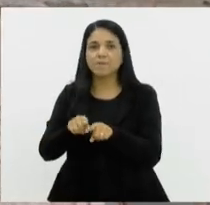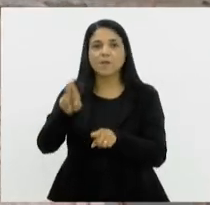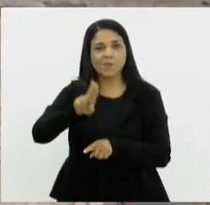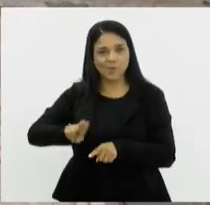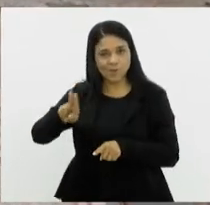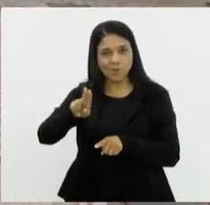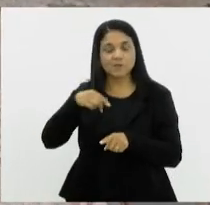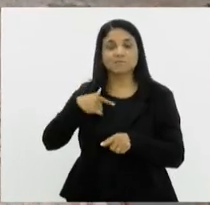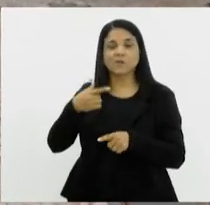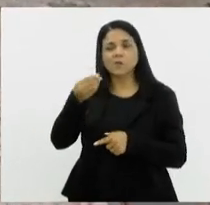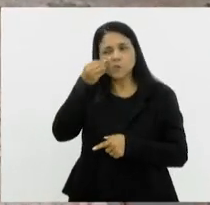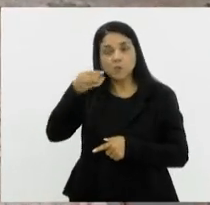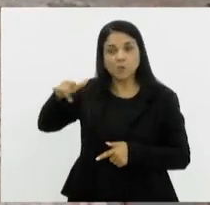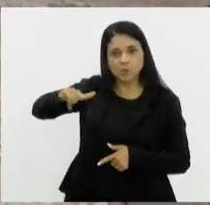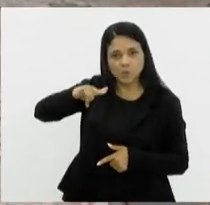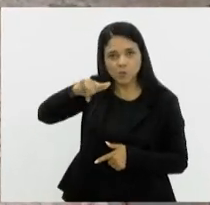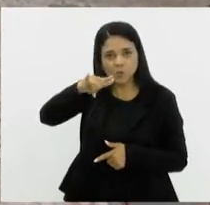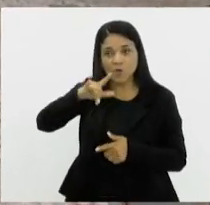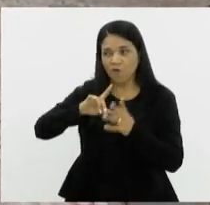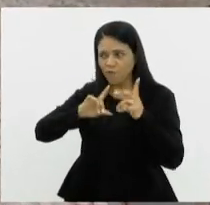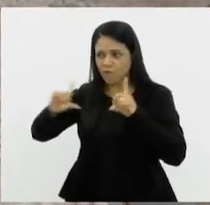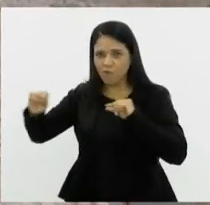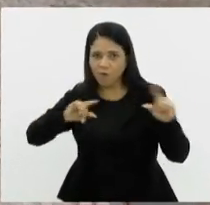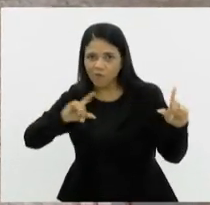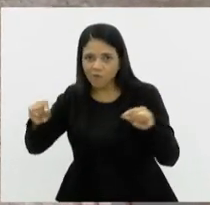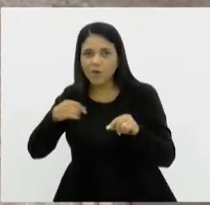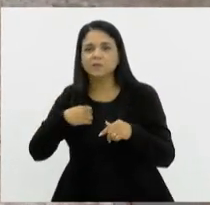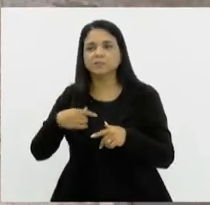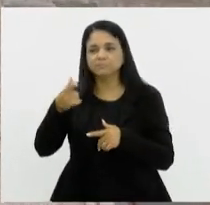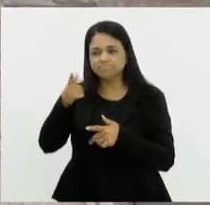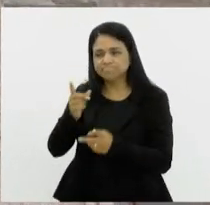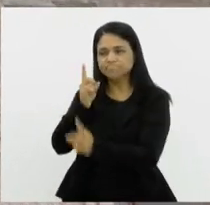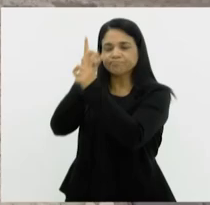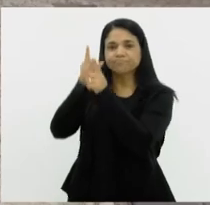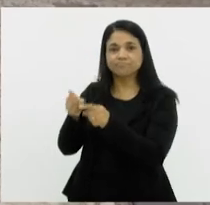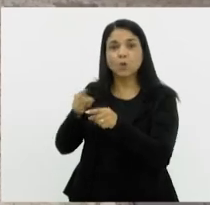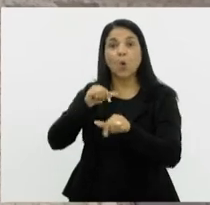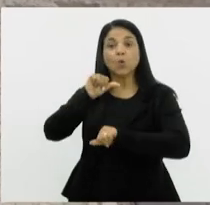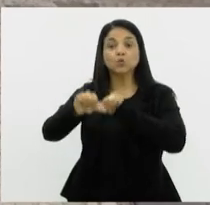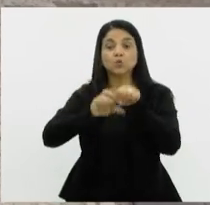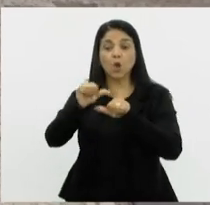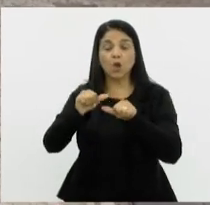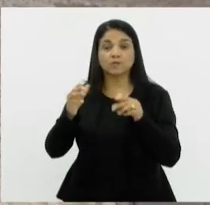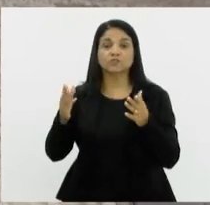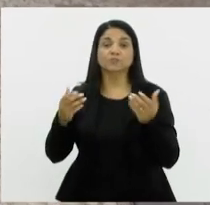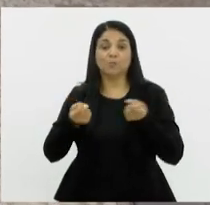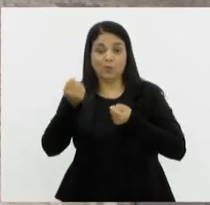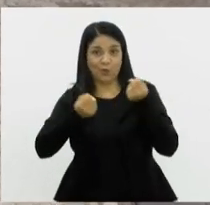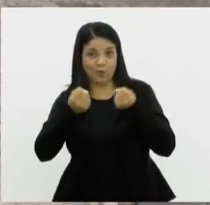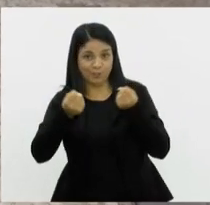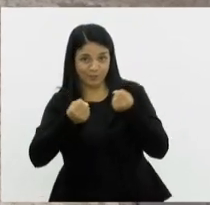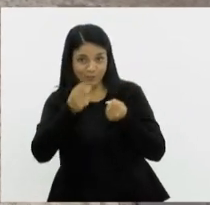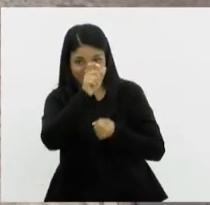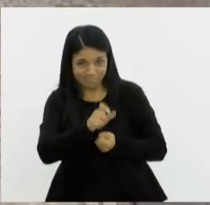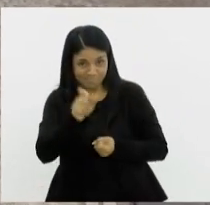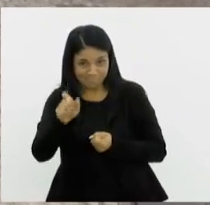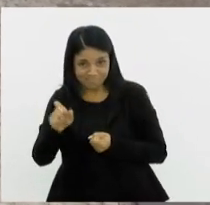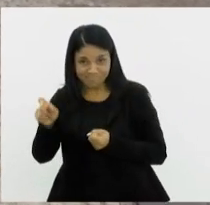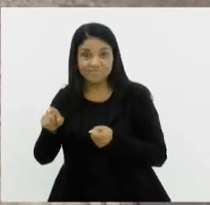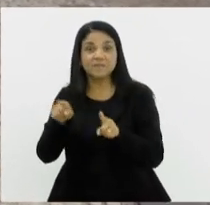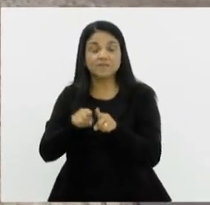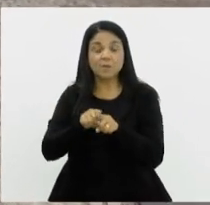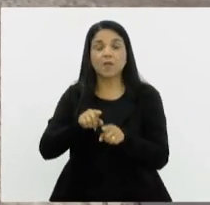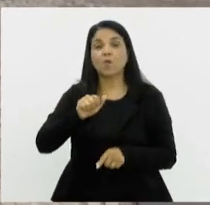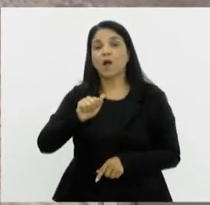verificar fuga das operações ou troca de condutor. Na educação, a gente coloca os nossos agentes